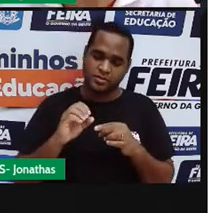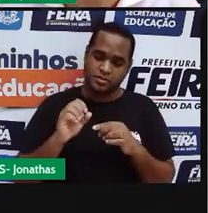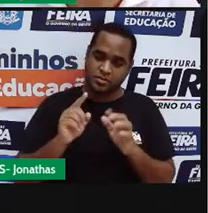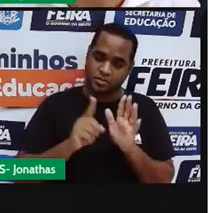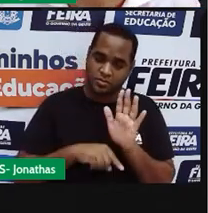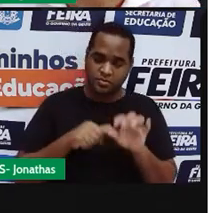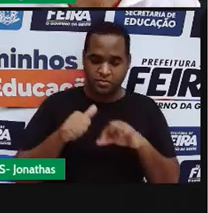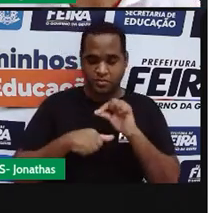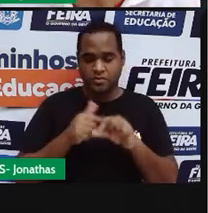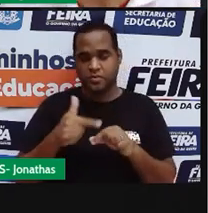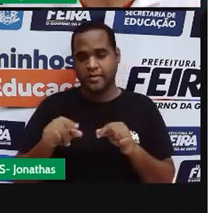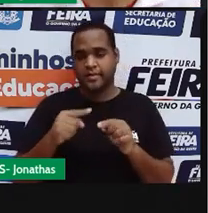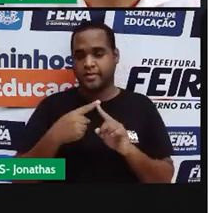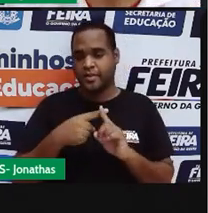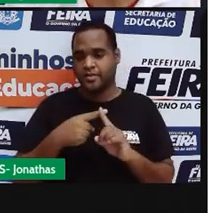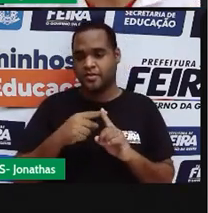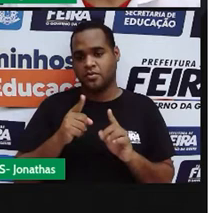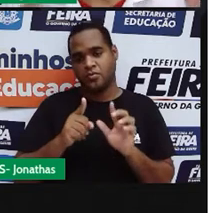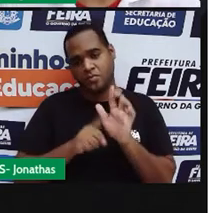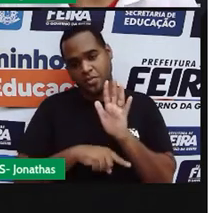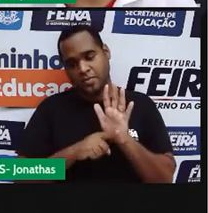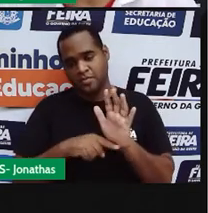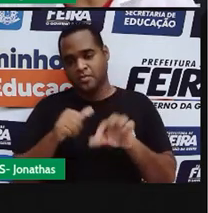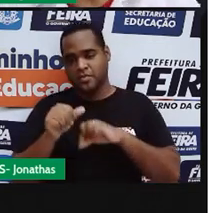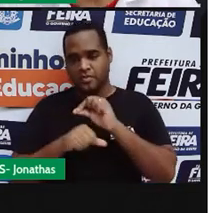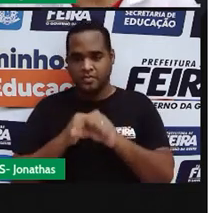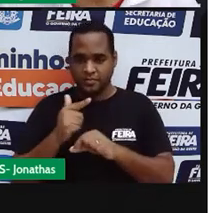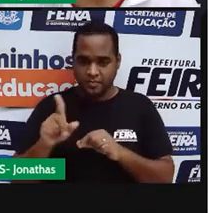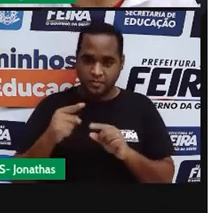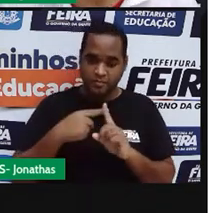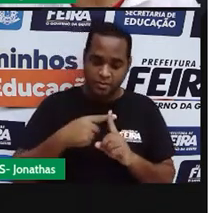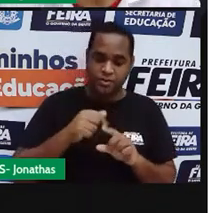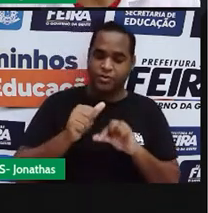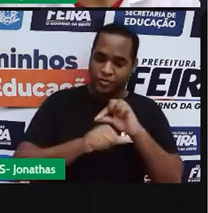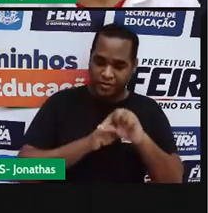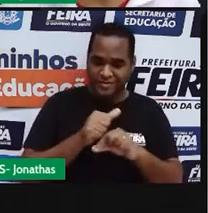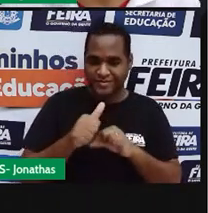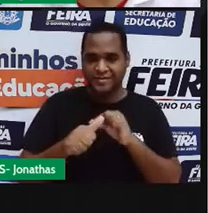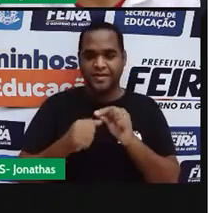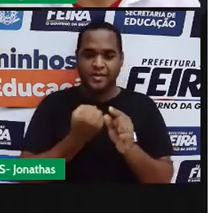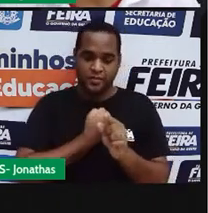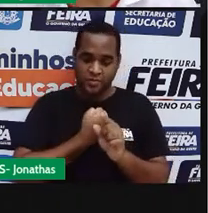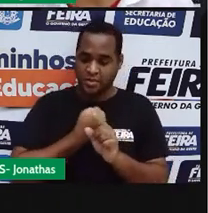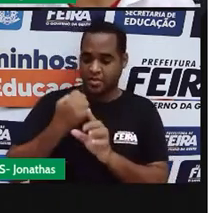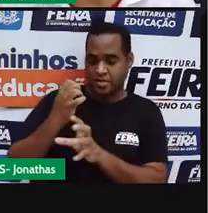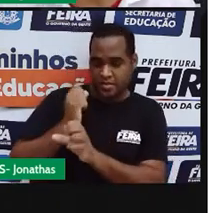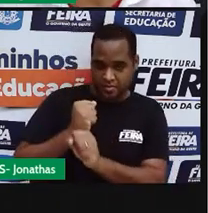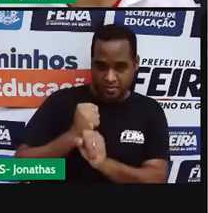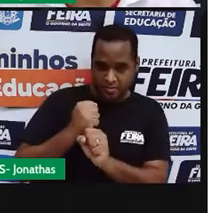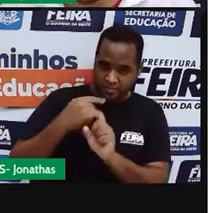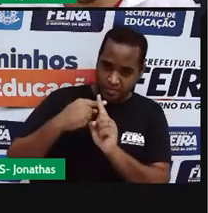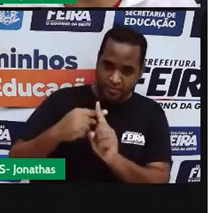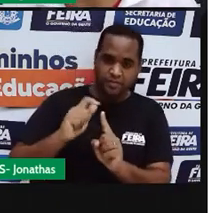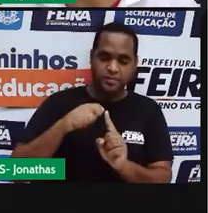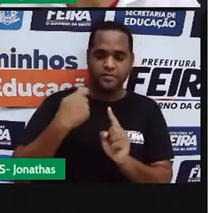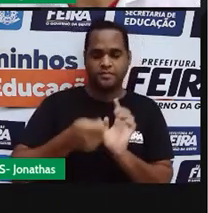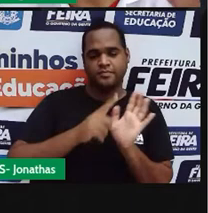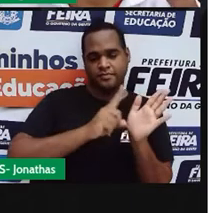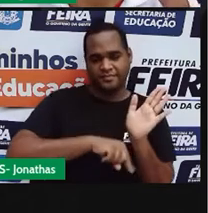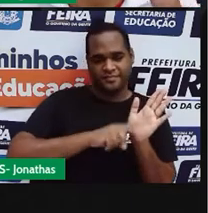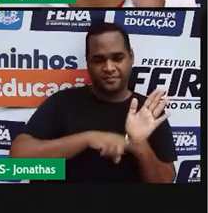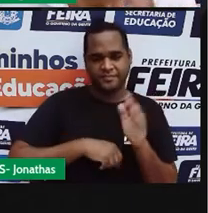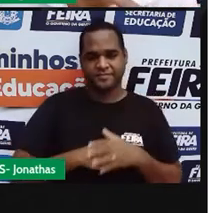número positivo. Subtrair um número positivo vira o oposto, somar um número negativo.